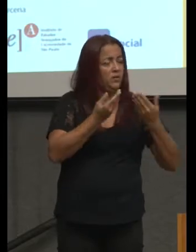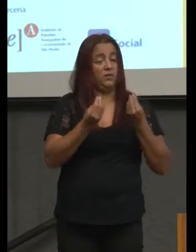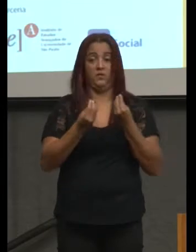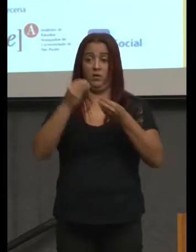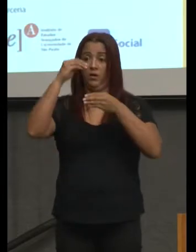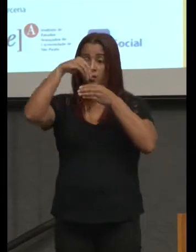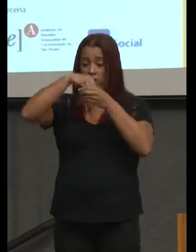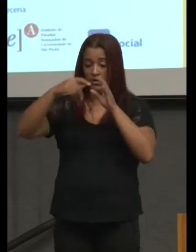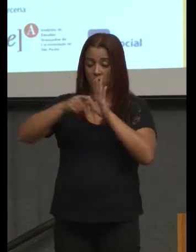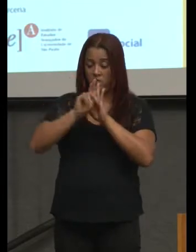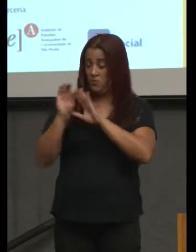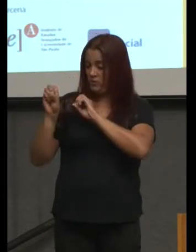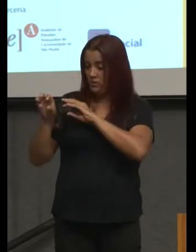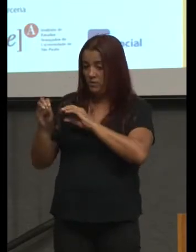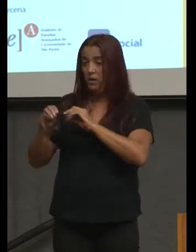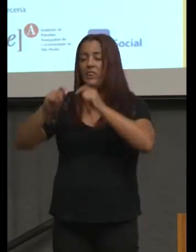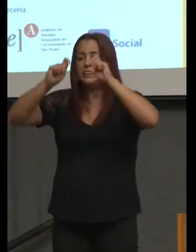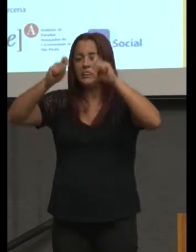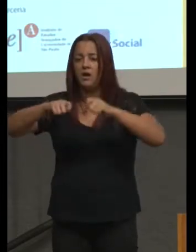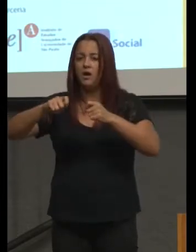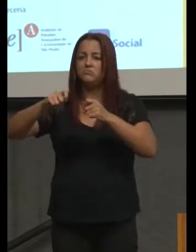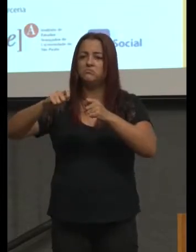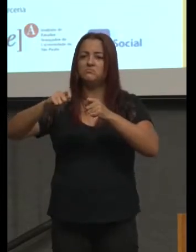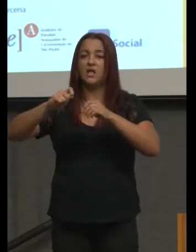de fato elementos de